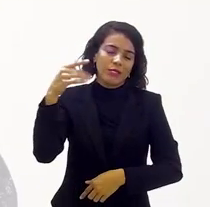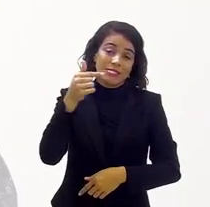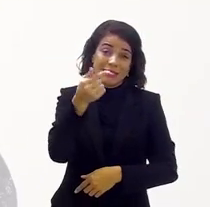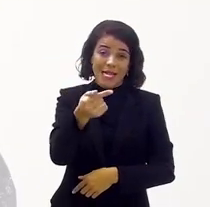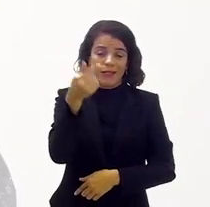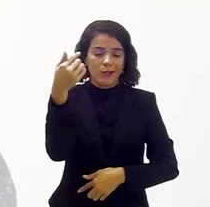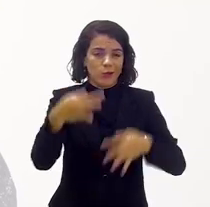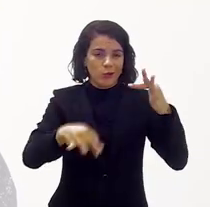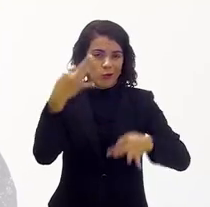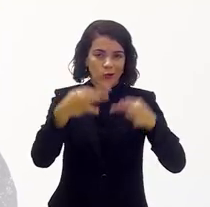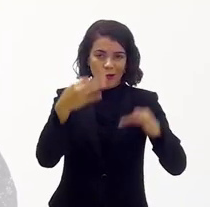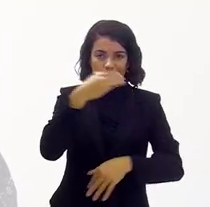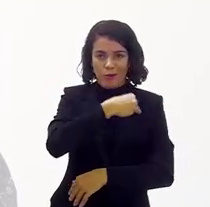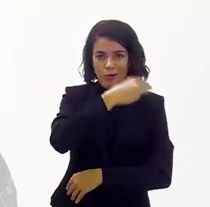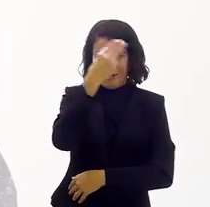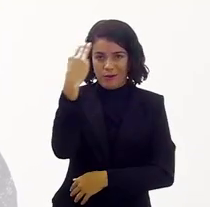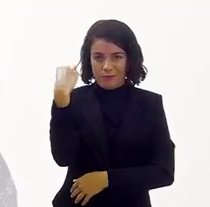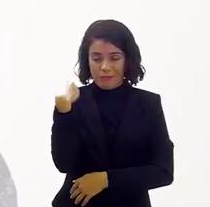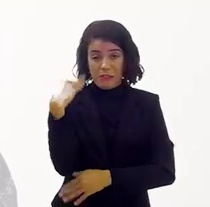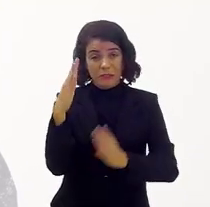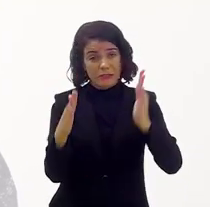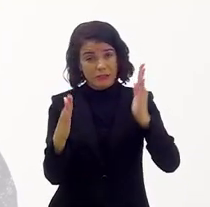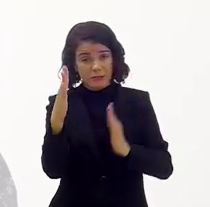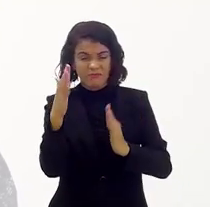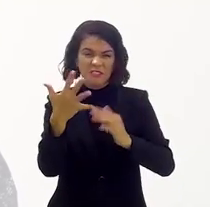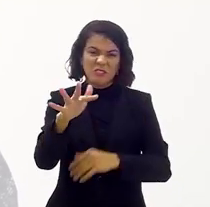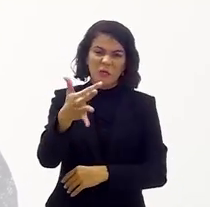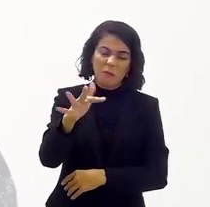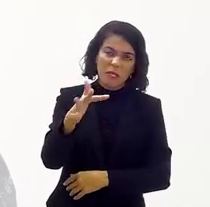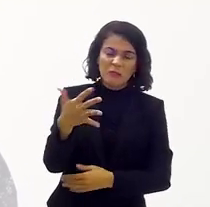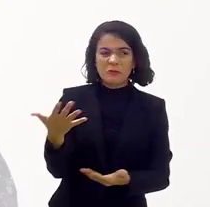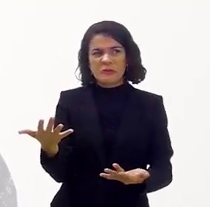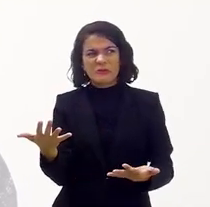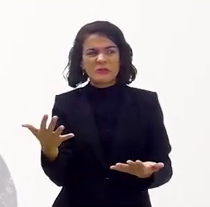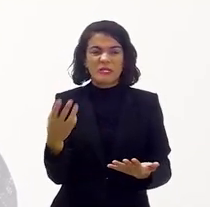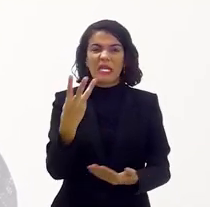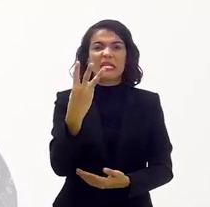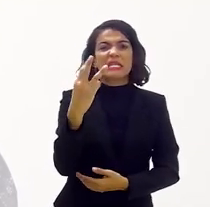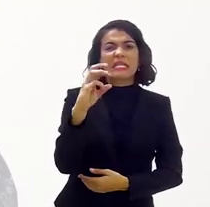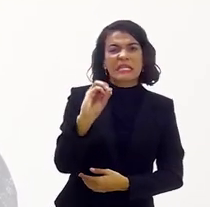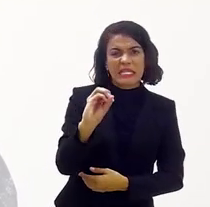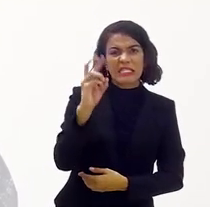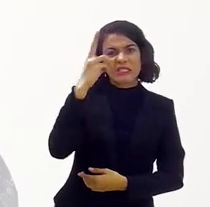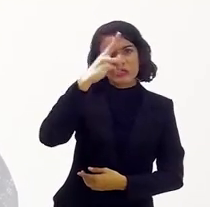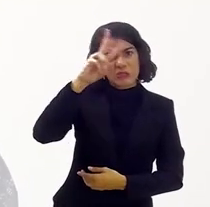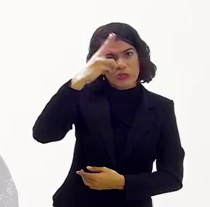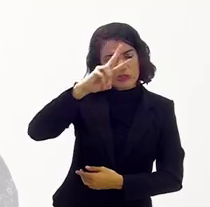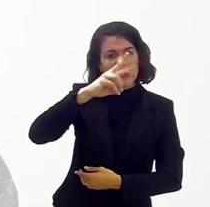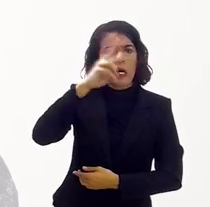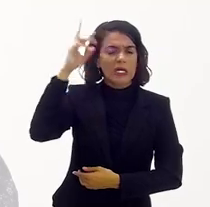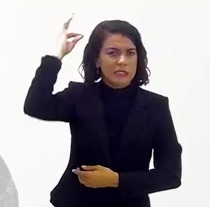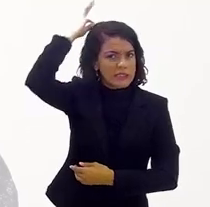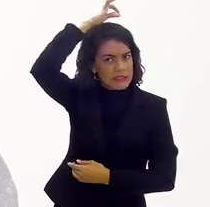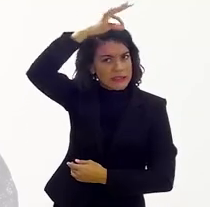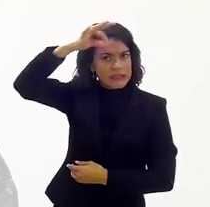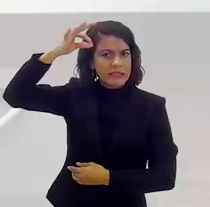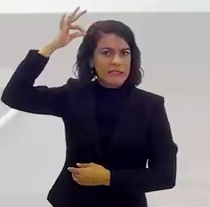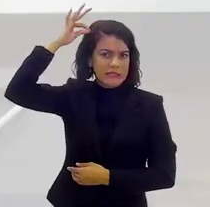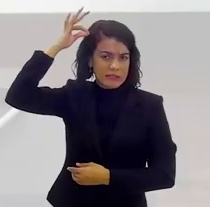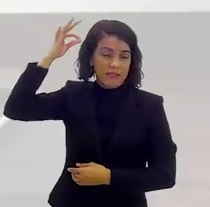lá. E nesse período a gente fez aí uma média de umas 30 histórias de santos